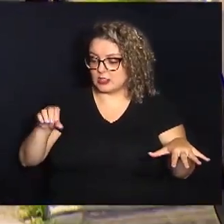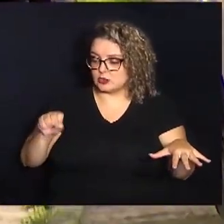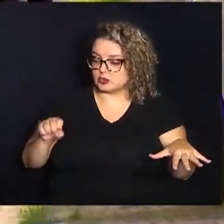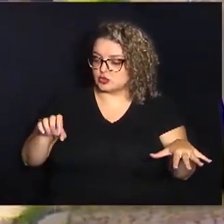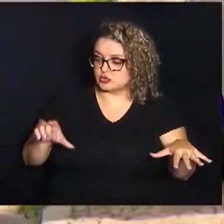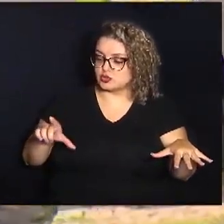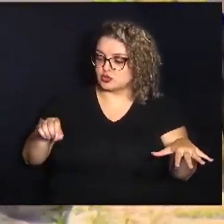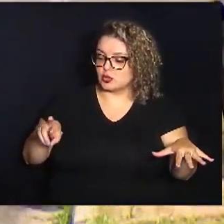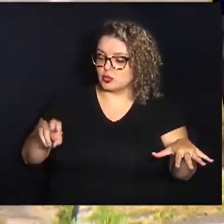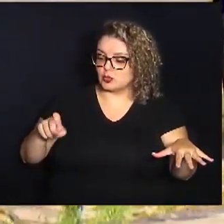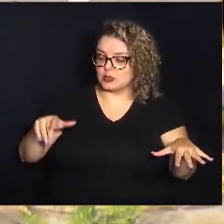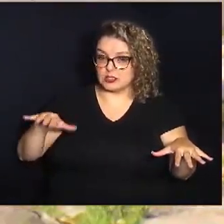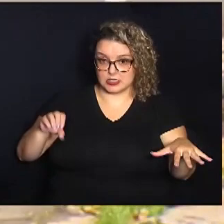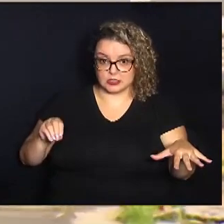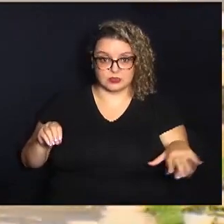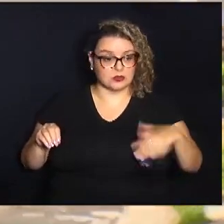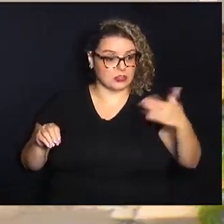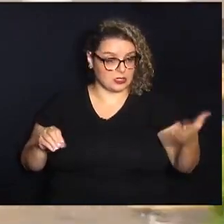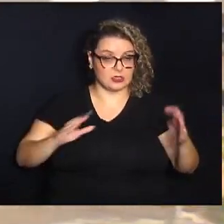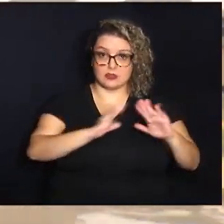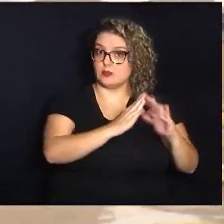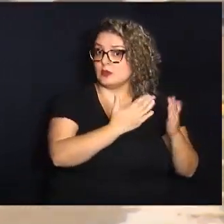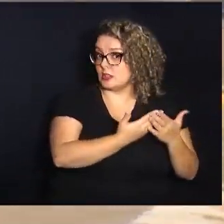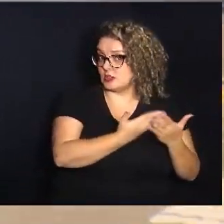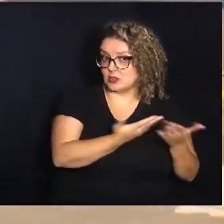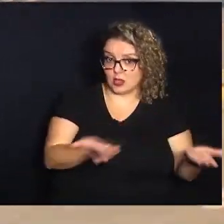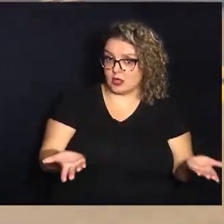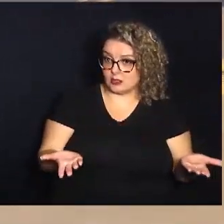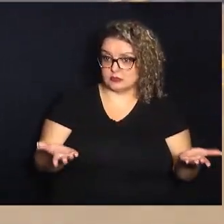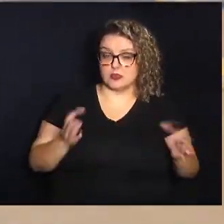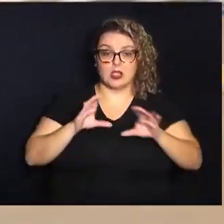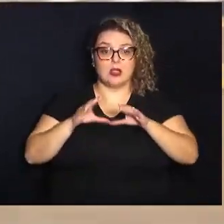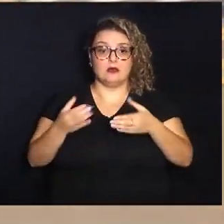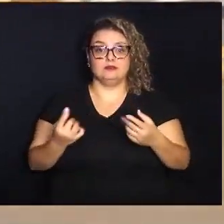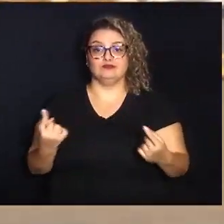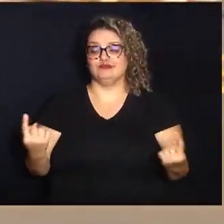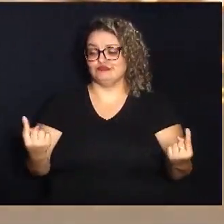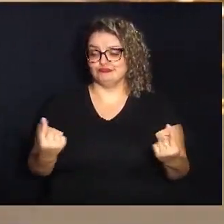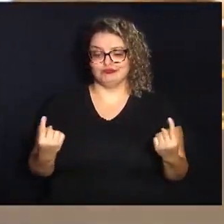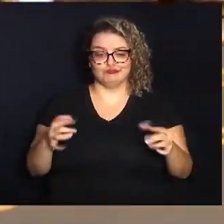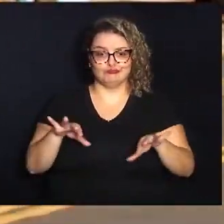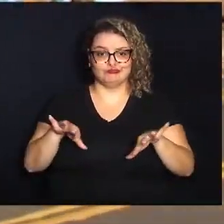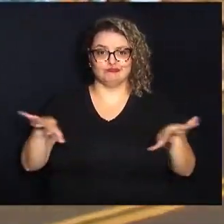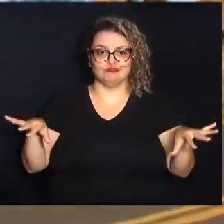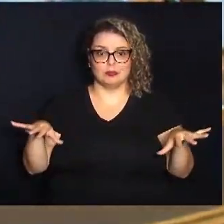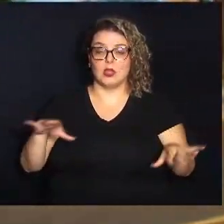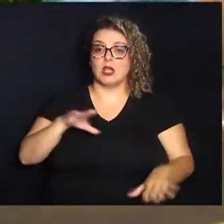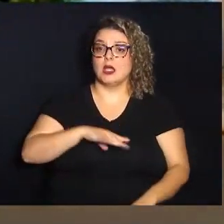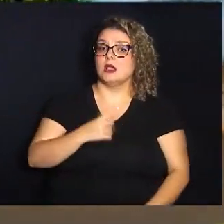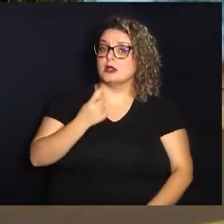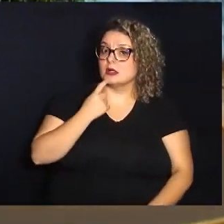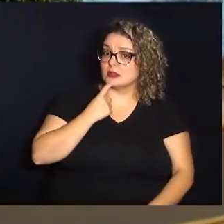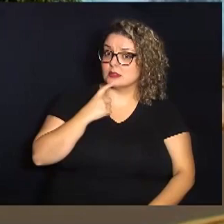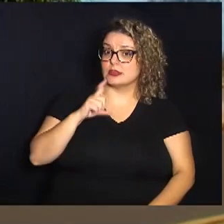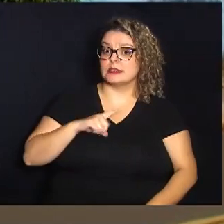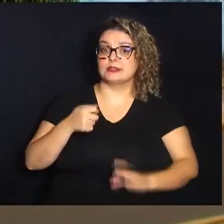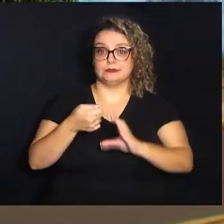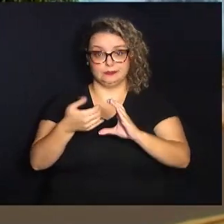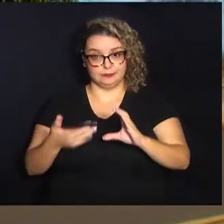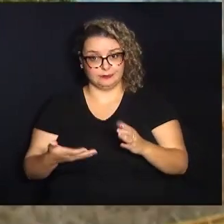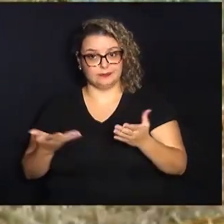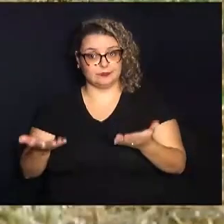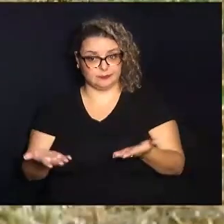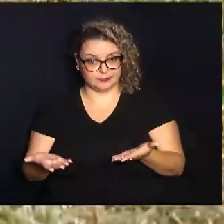aqui ao lado uma escola, então a comunidade acaba ficando isolada. Campinas tem essa característica